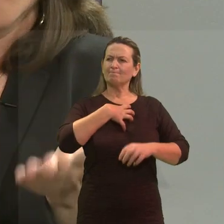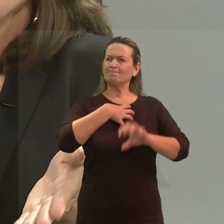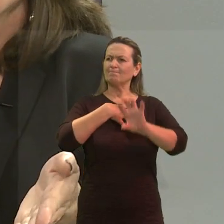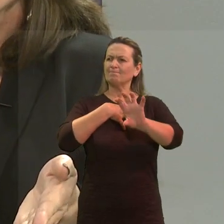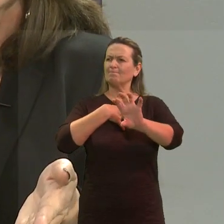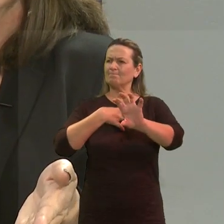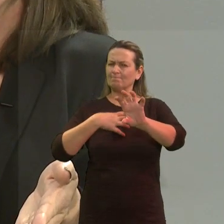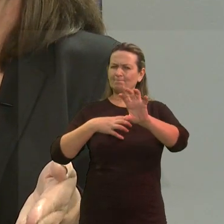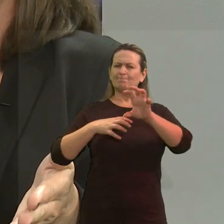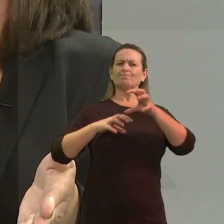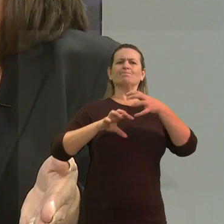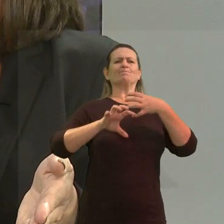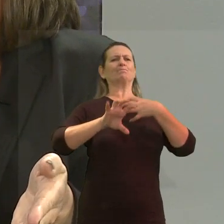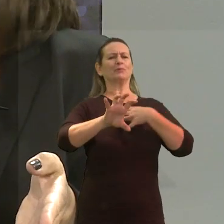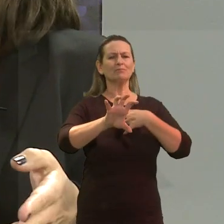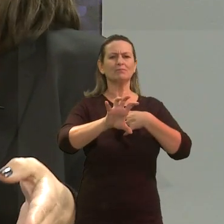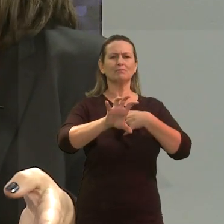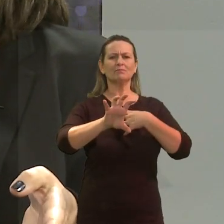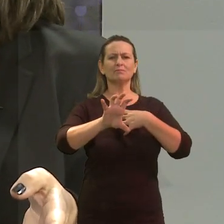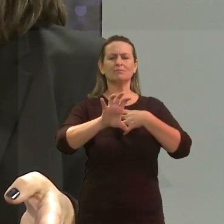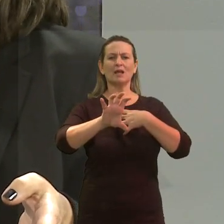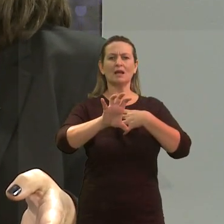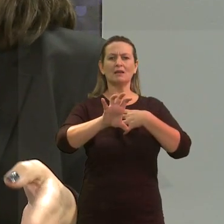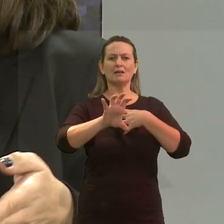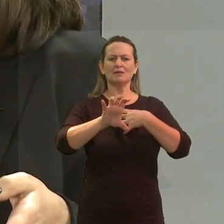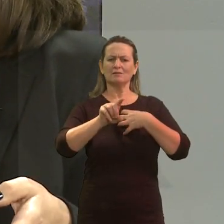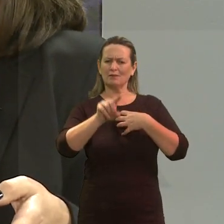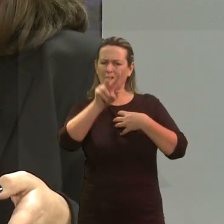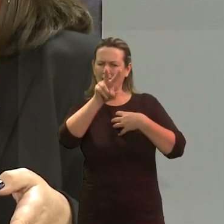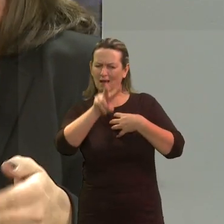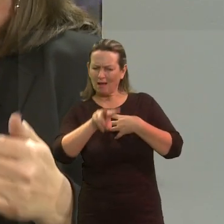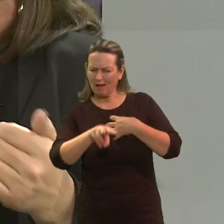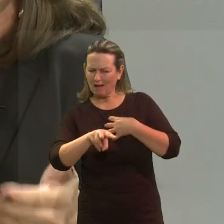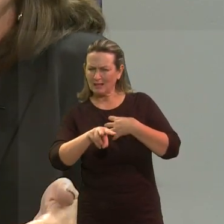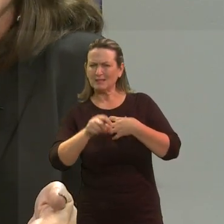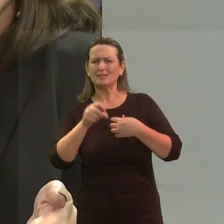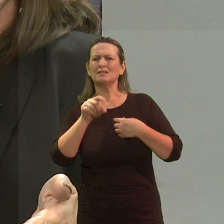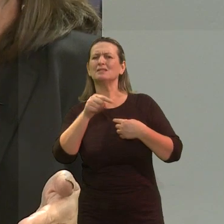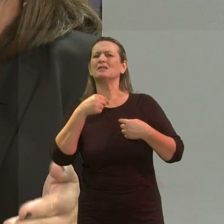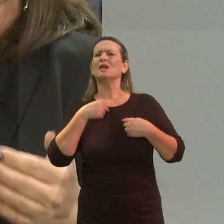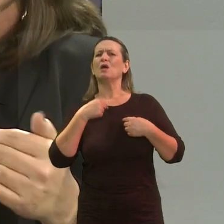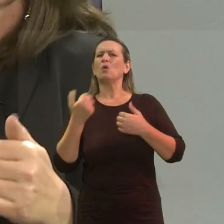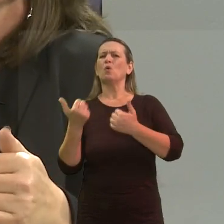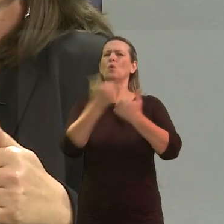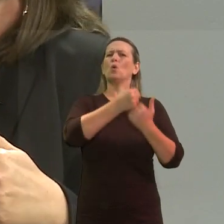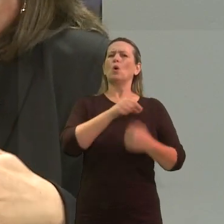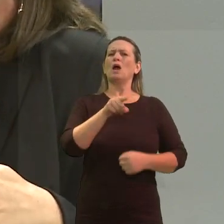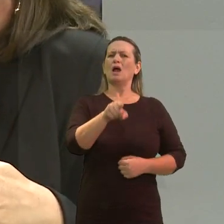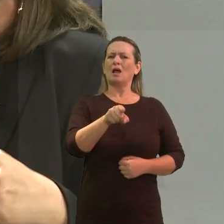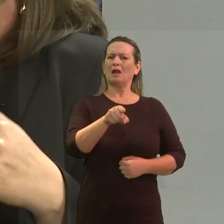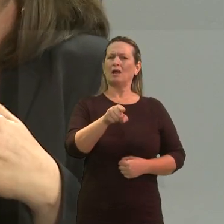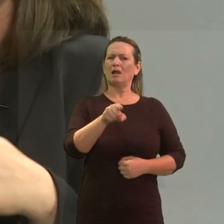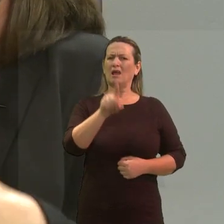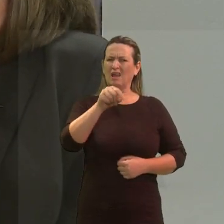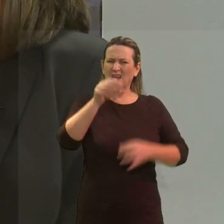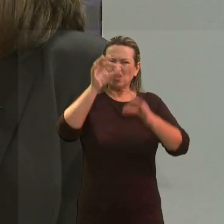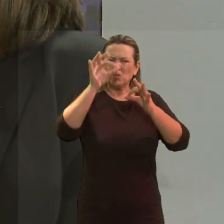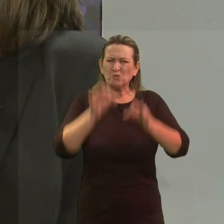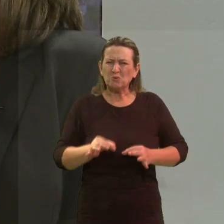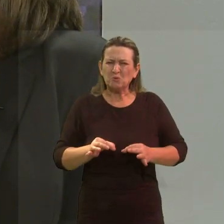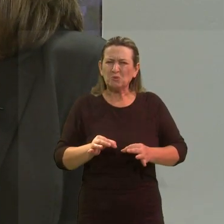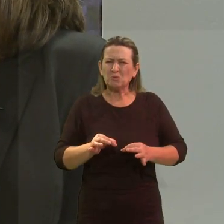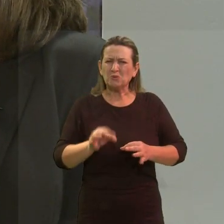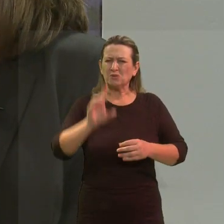lugar de uma pessoa que tem seus direitos privados, se você fosse ela, seria justo você ter os